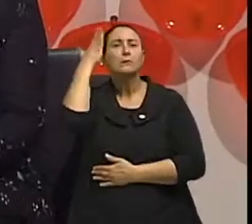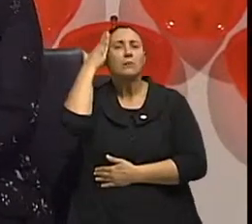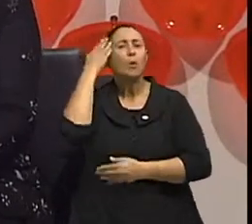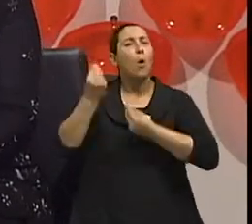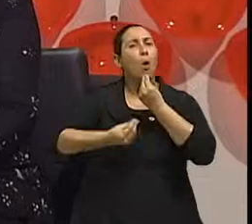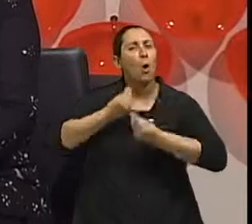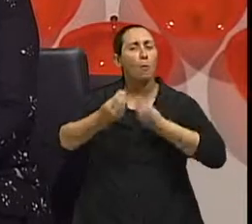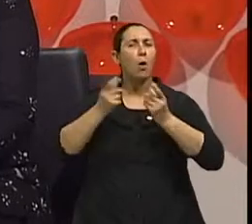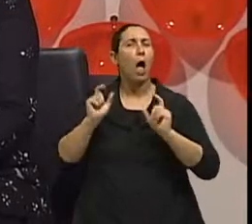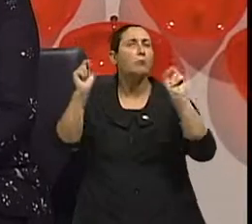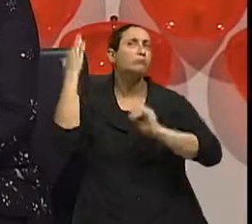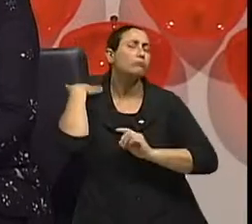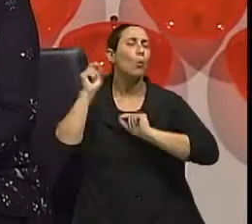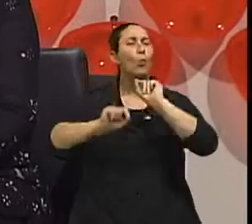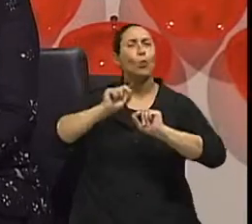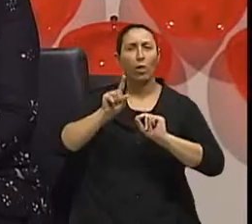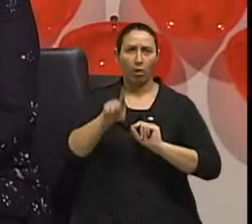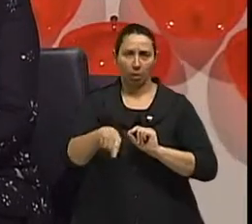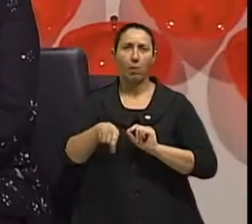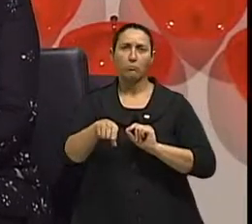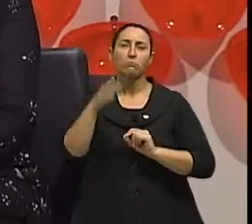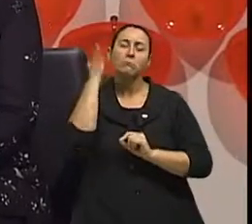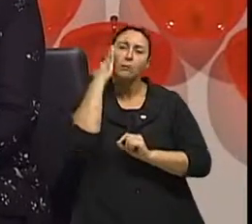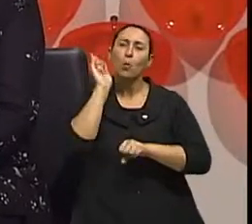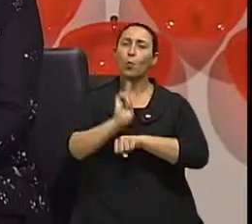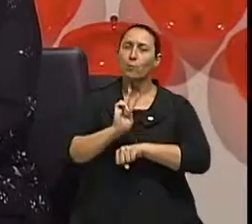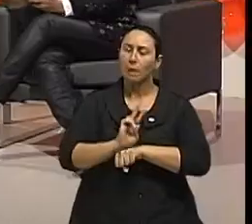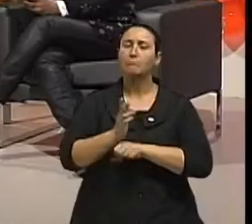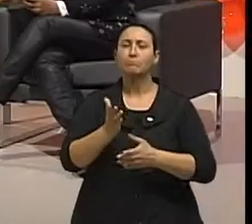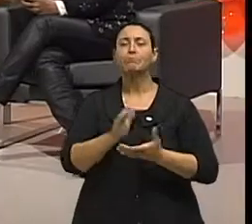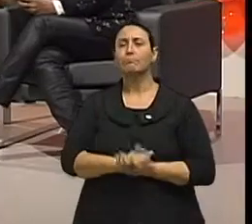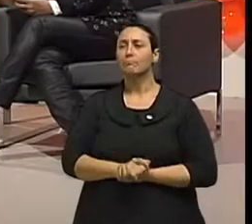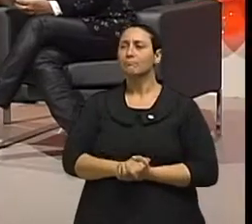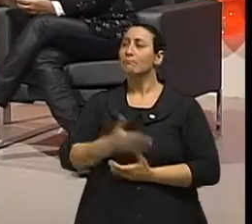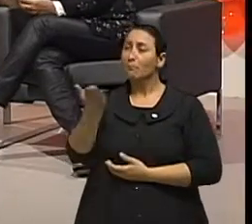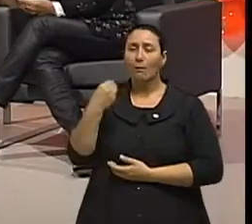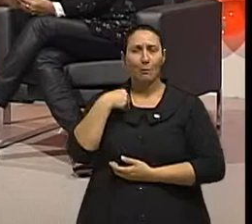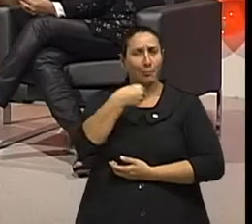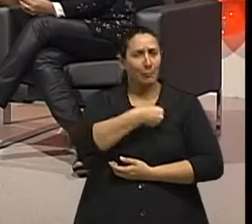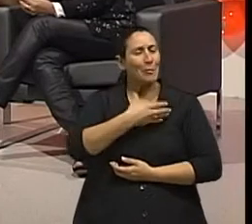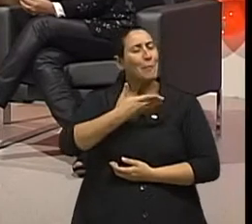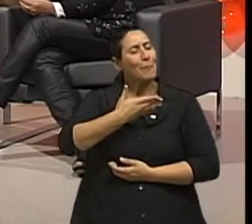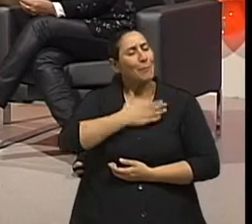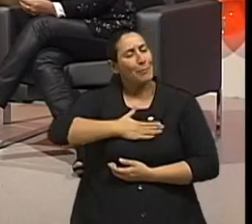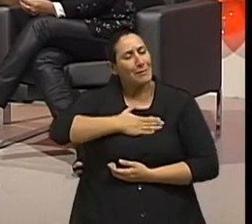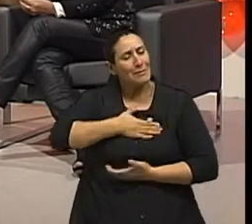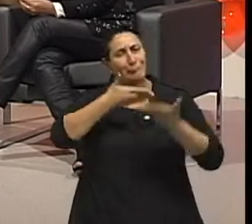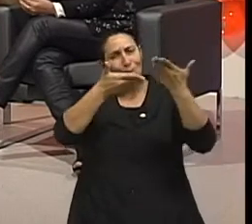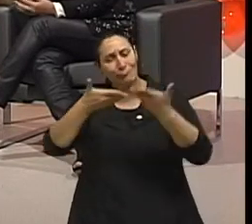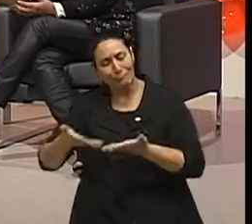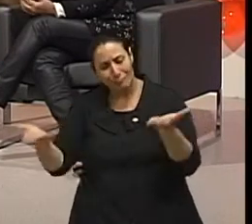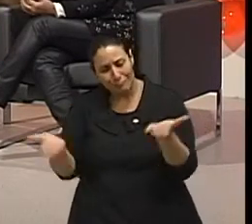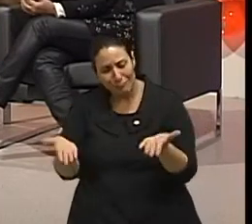para que a gente possa, conhecendo, saber se cuidar. Doutor, Stephanie, um prazer lhe ter no programa Viva